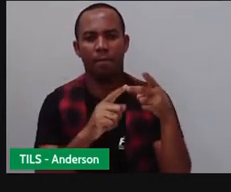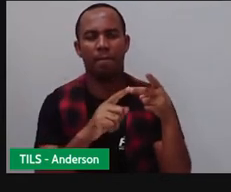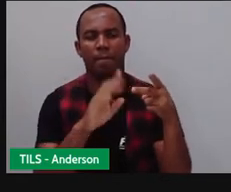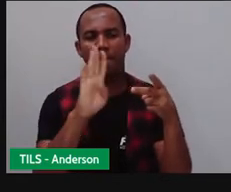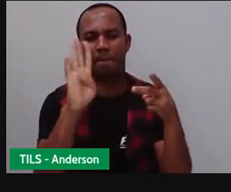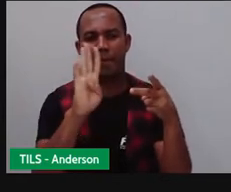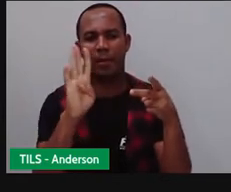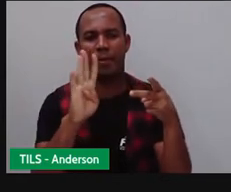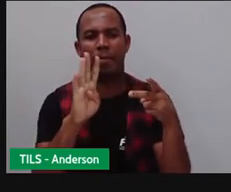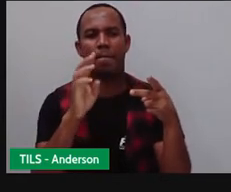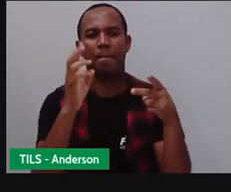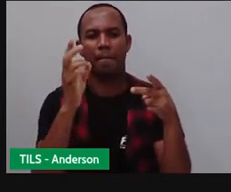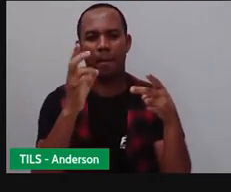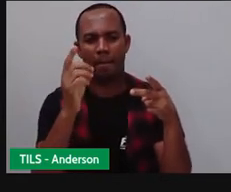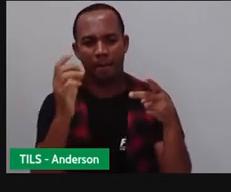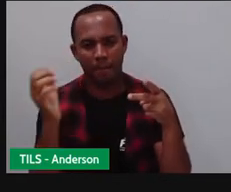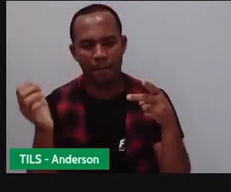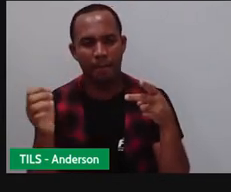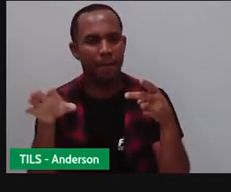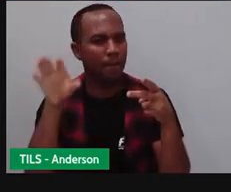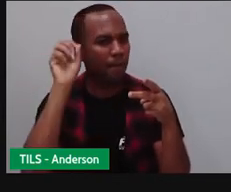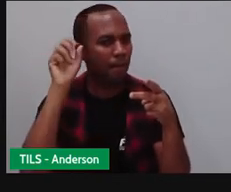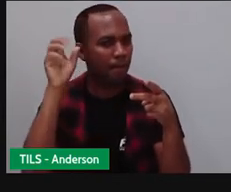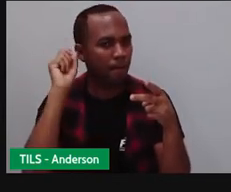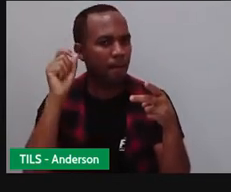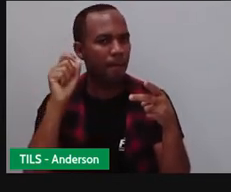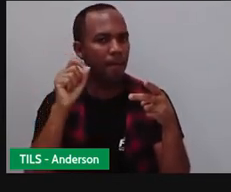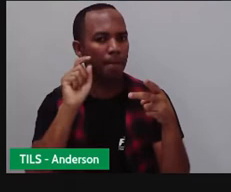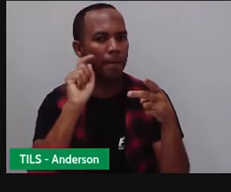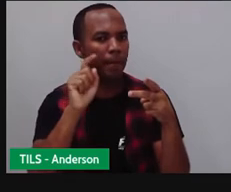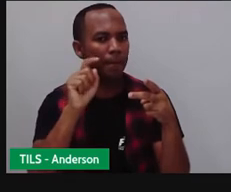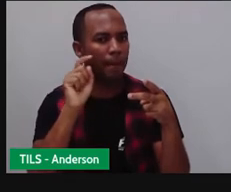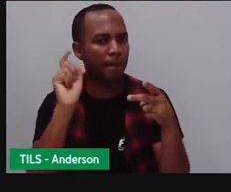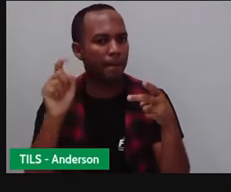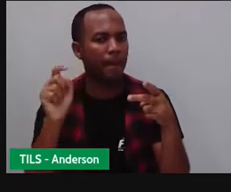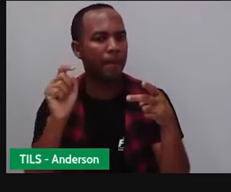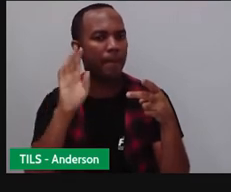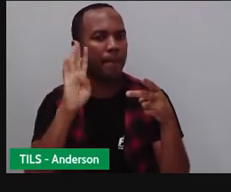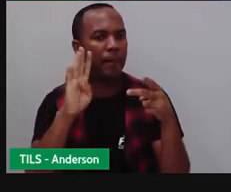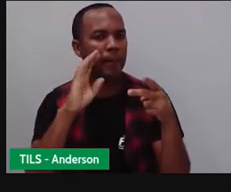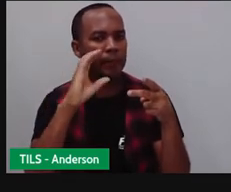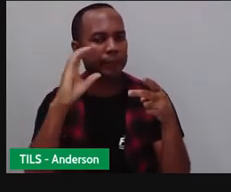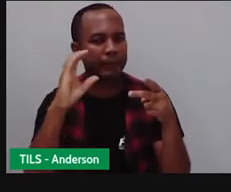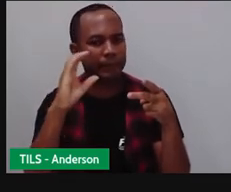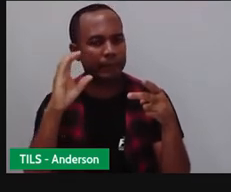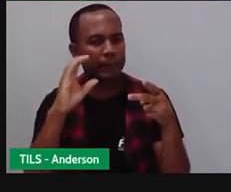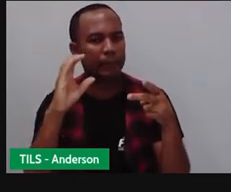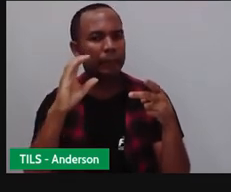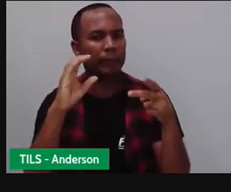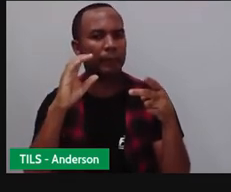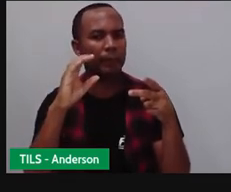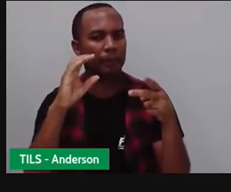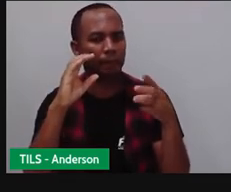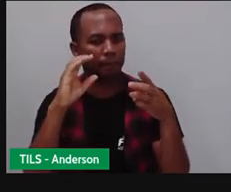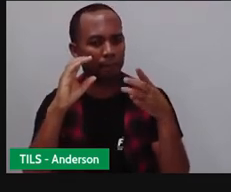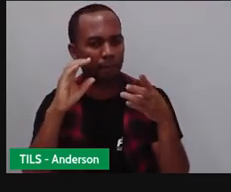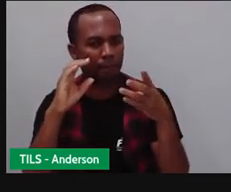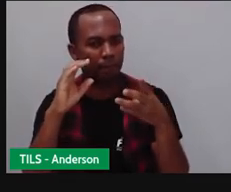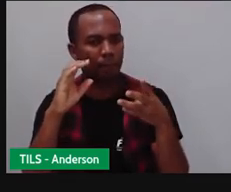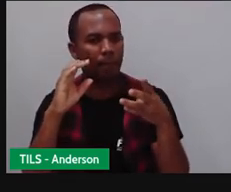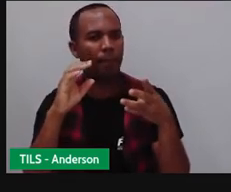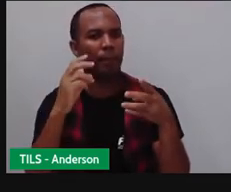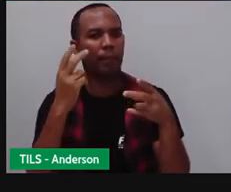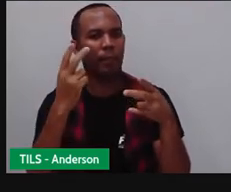isso, entendeu? Então, a pessoa que escutava, escutava os toques. Certo? A letra C seria pam, pam, pam,